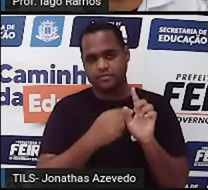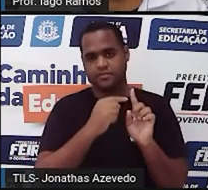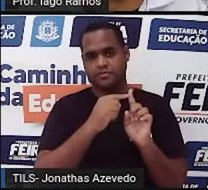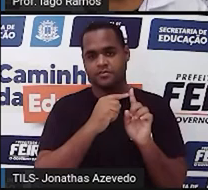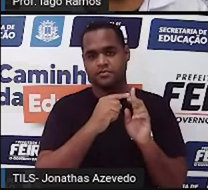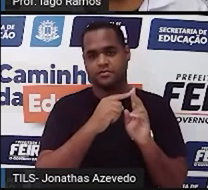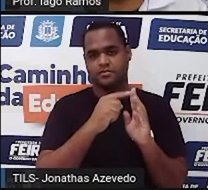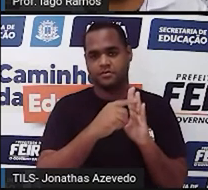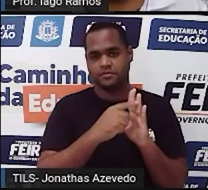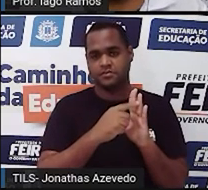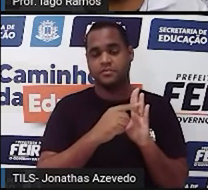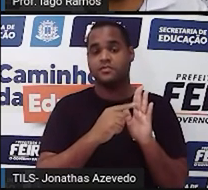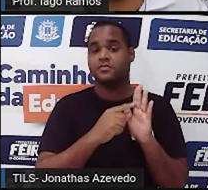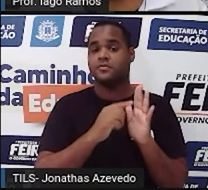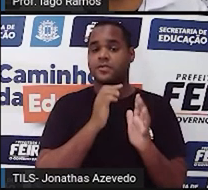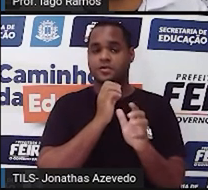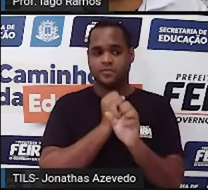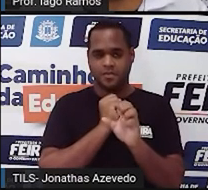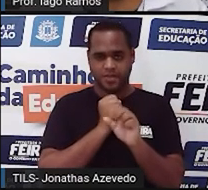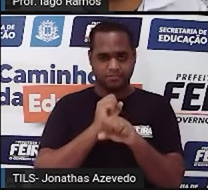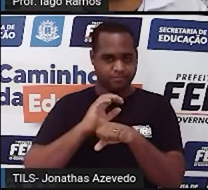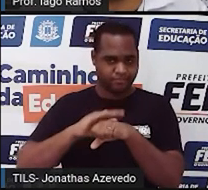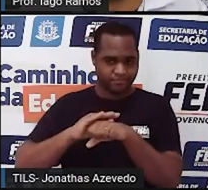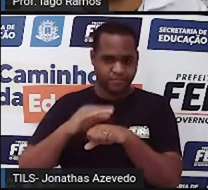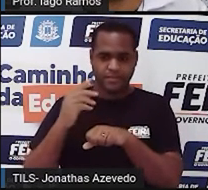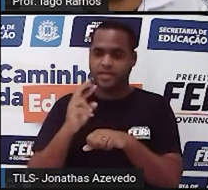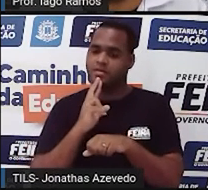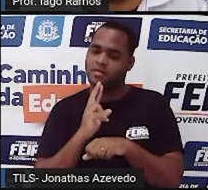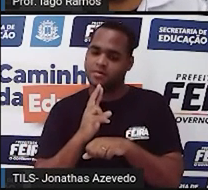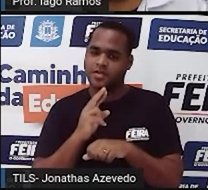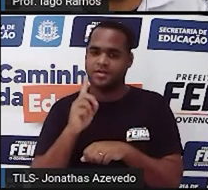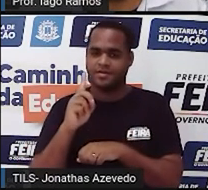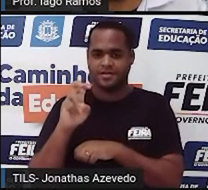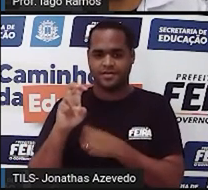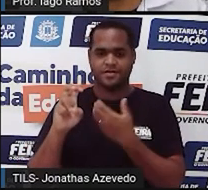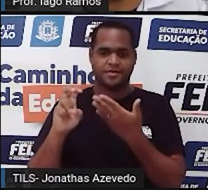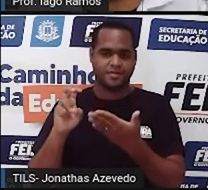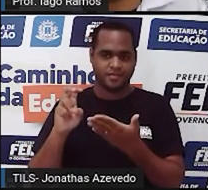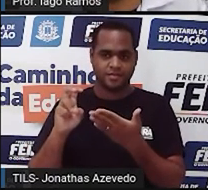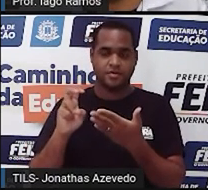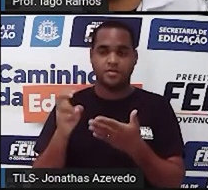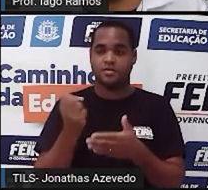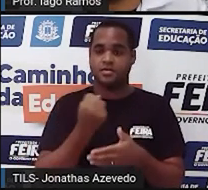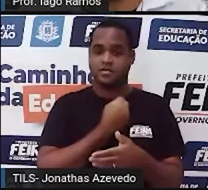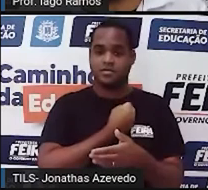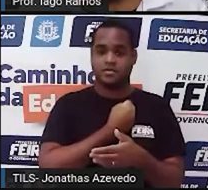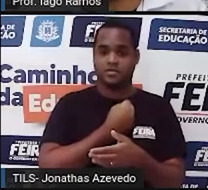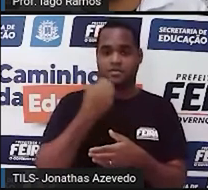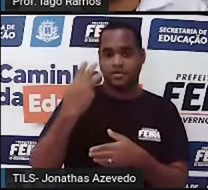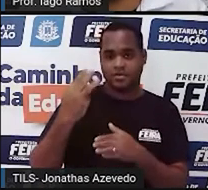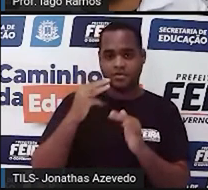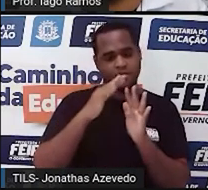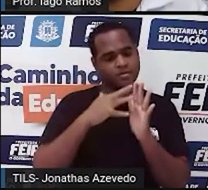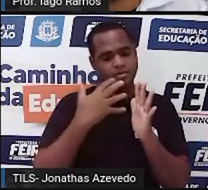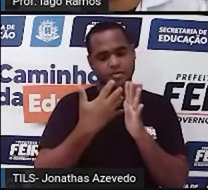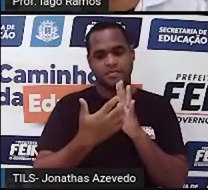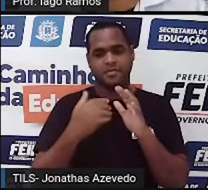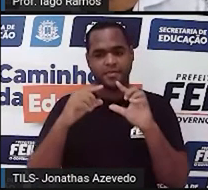quando fizer a soma deles o resultado é 15. Esses três números na linha aqui de baixo